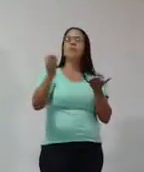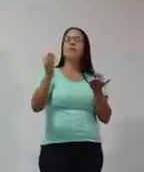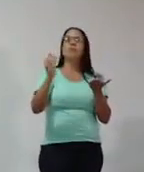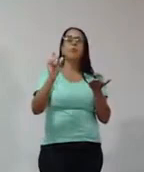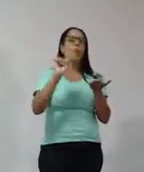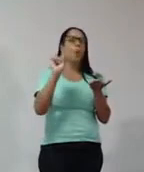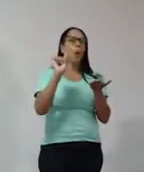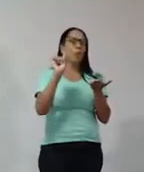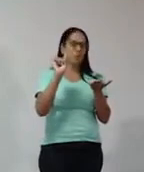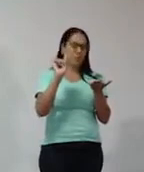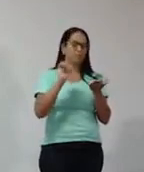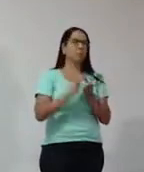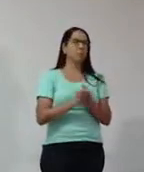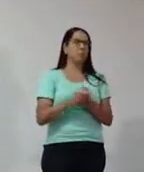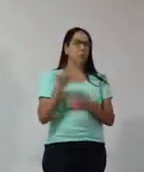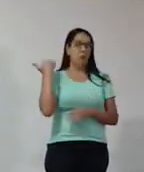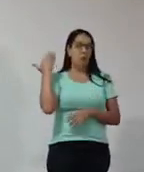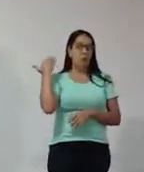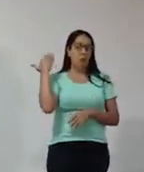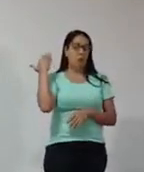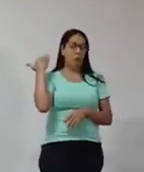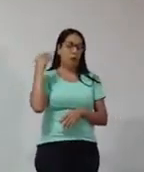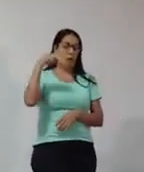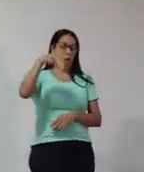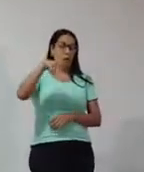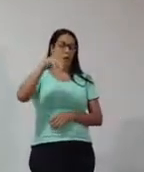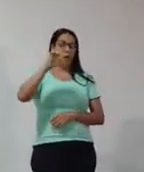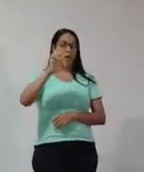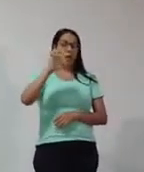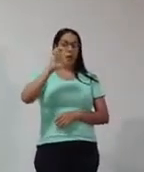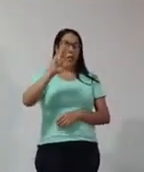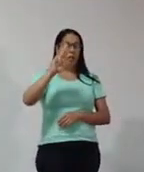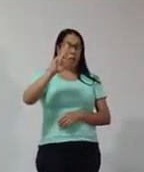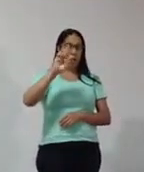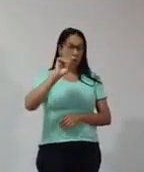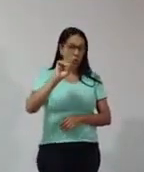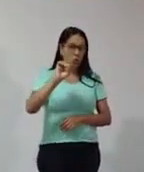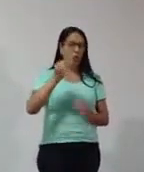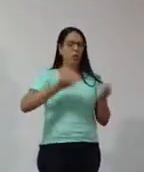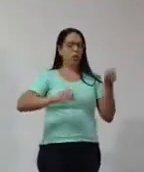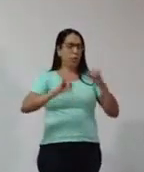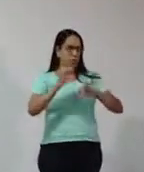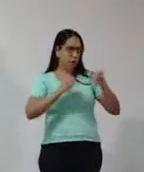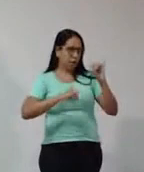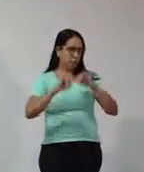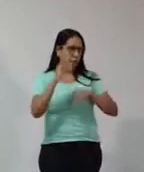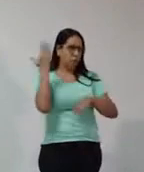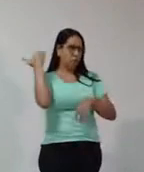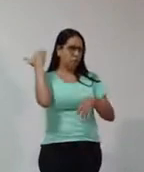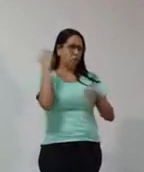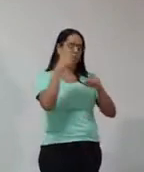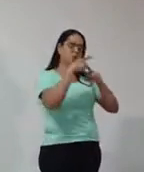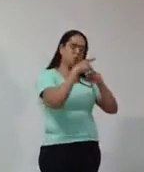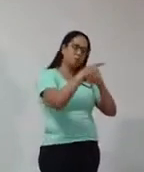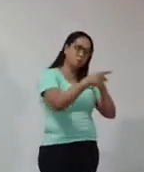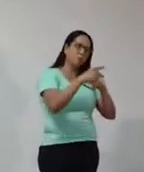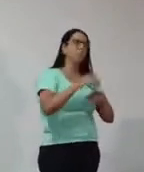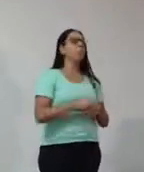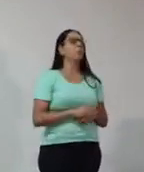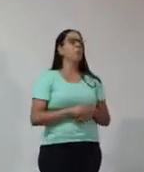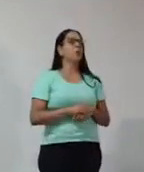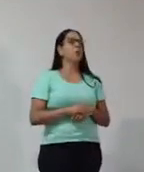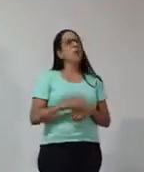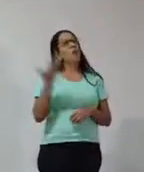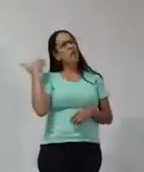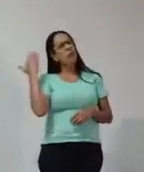eu tive uma formação em neuroquímica na pós-graduação e, assim que eu entrei como docente na URGS,